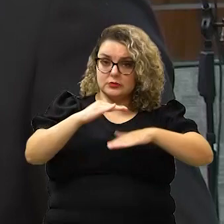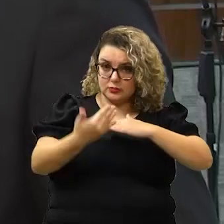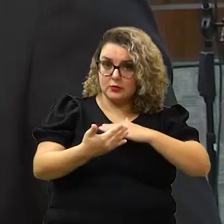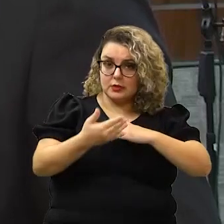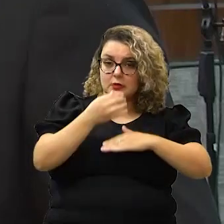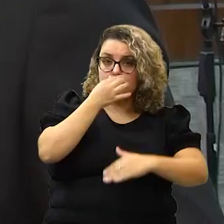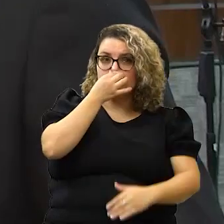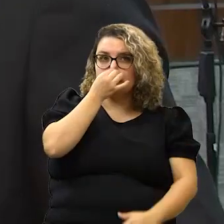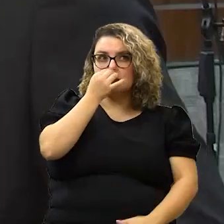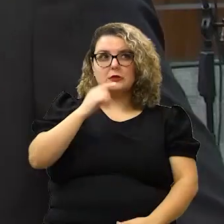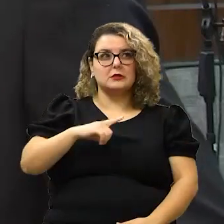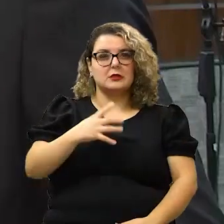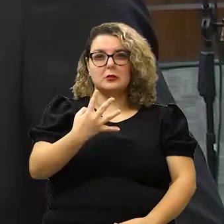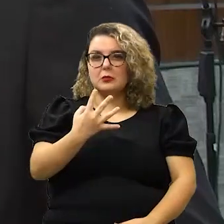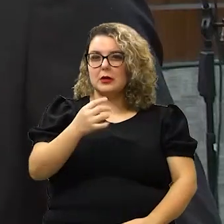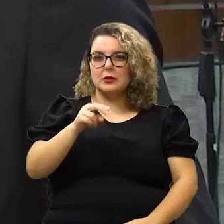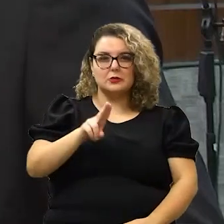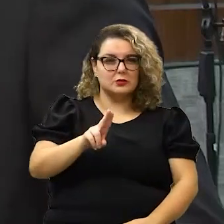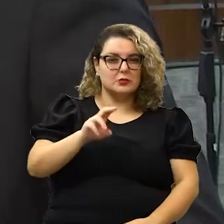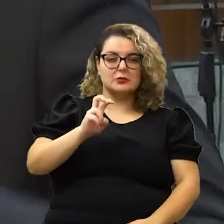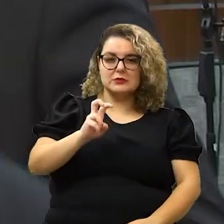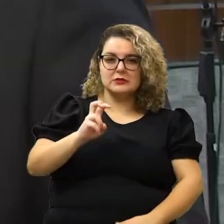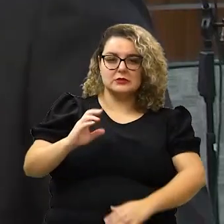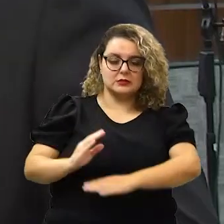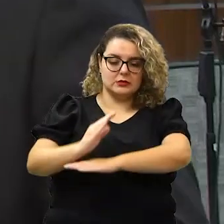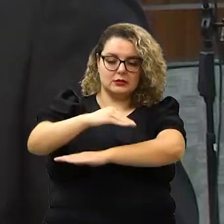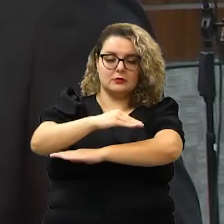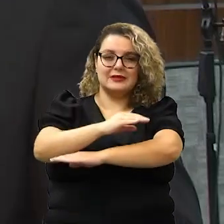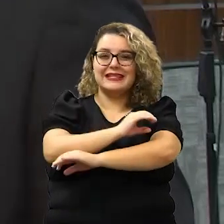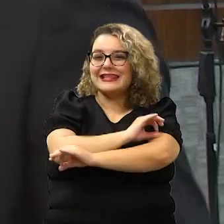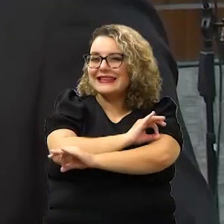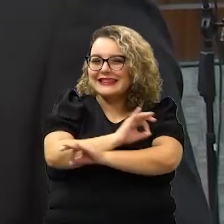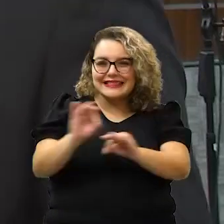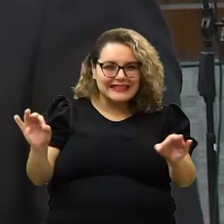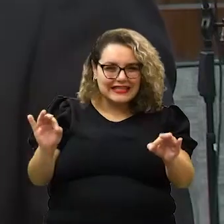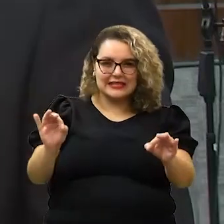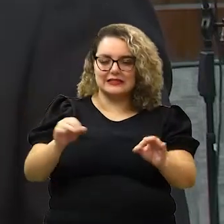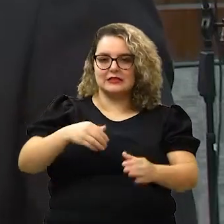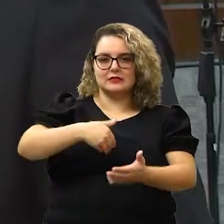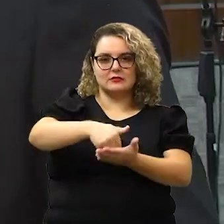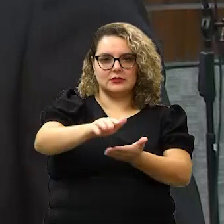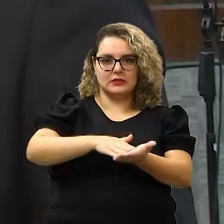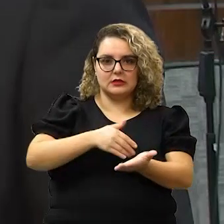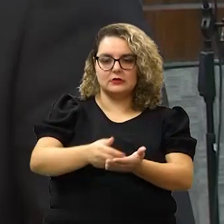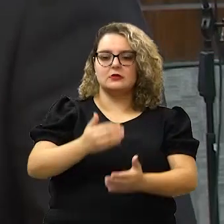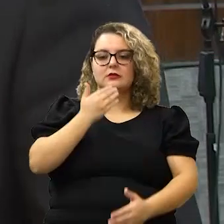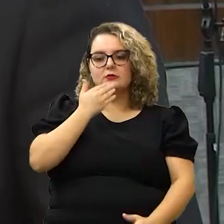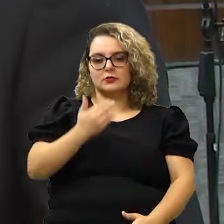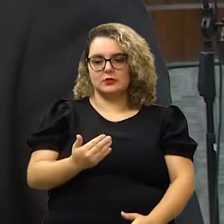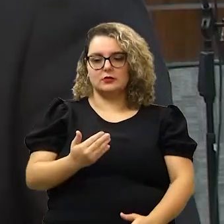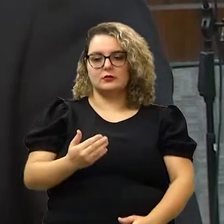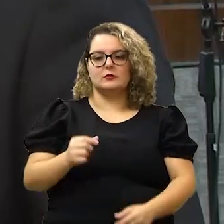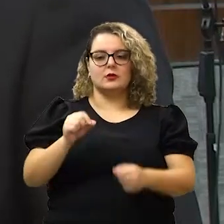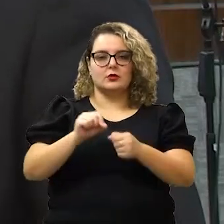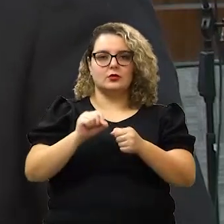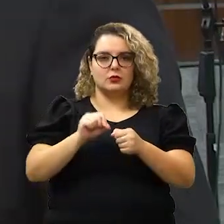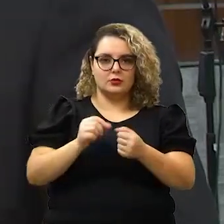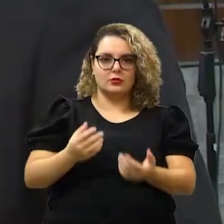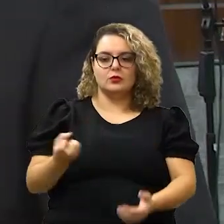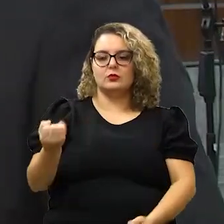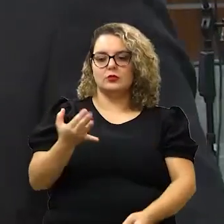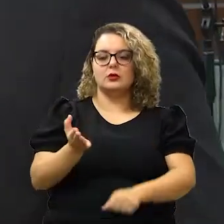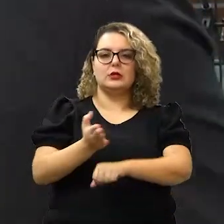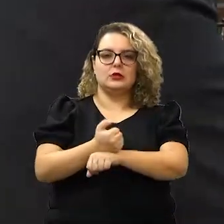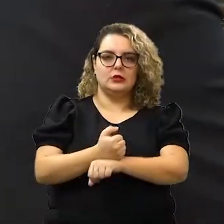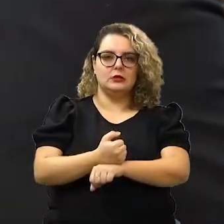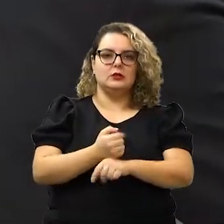bairro, eu acredito que tenha quatro ou cinco lombadas que estão 100% apagadas. Então, a gente está cobrando para que seja feita,